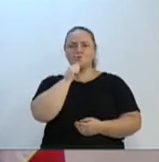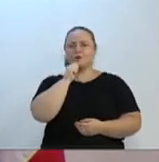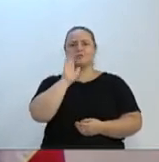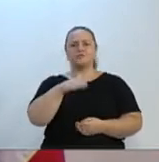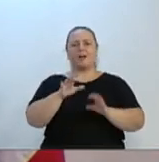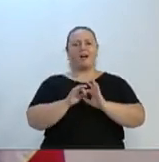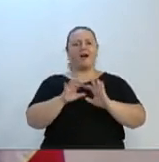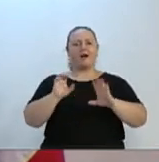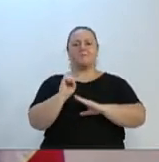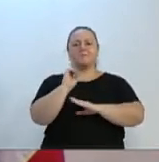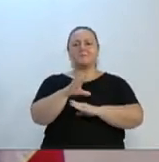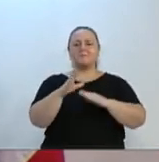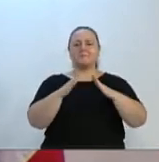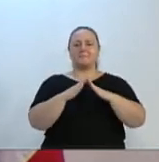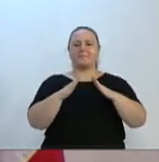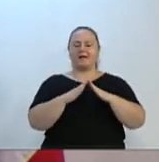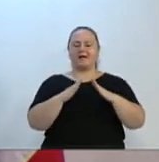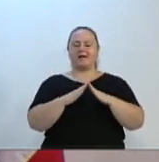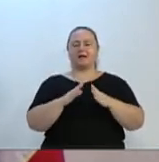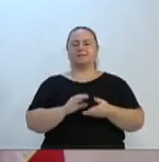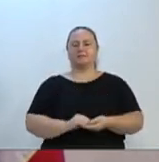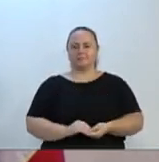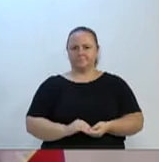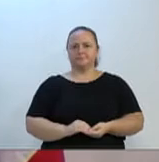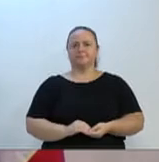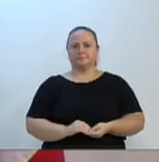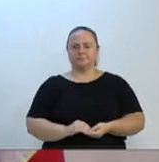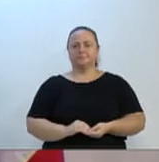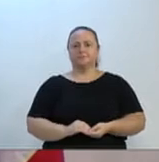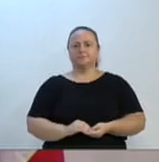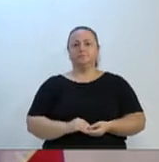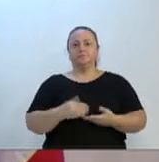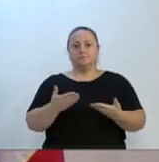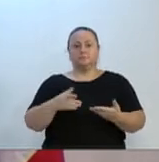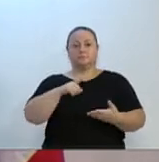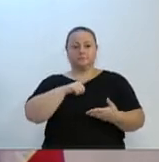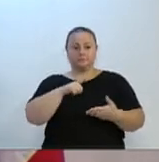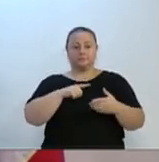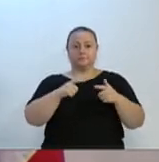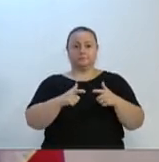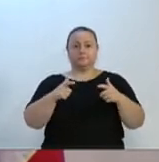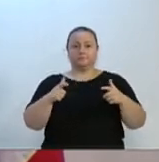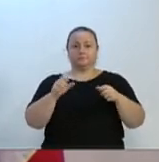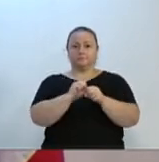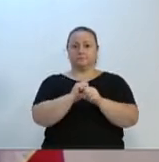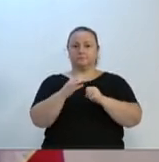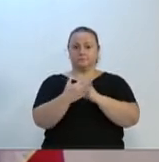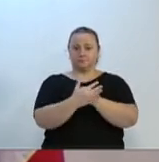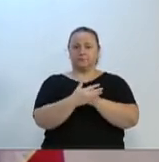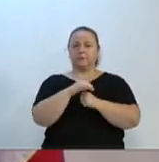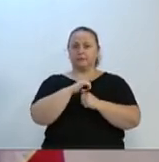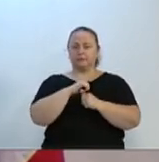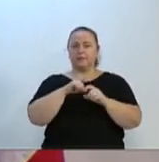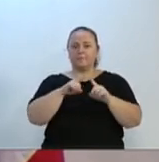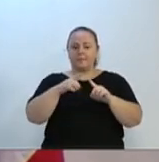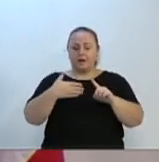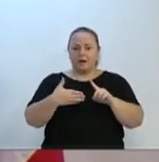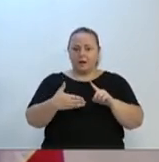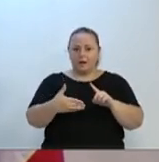Então, essa questão do número de novos contágios, como eu disse, a partir de agora